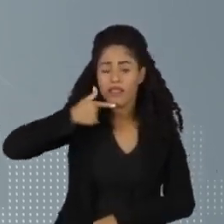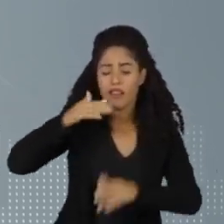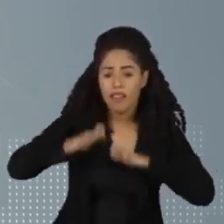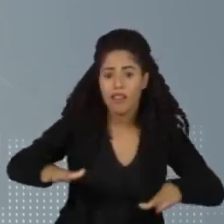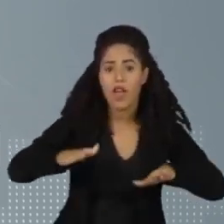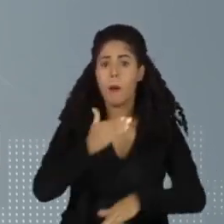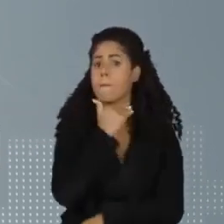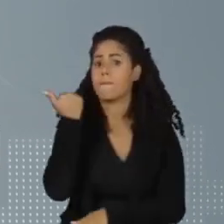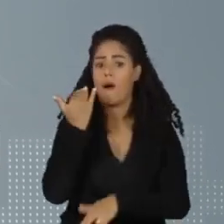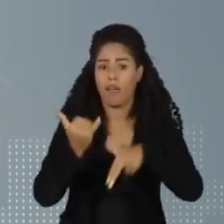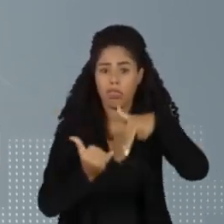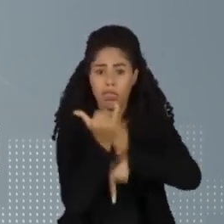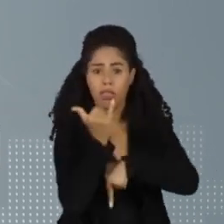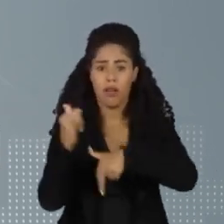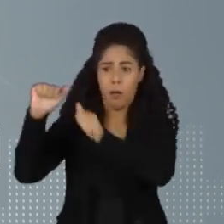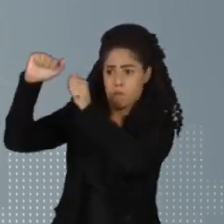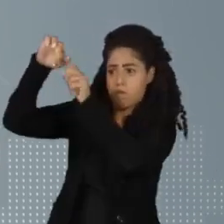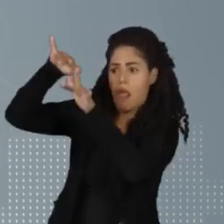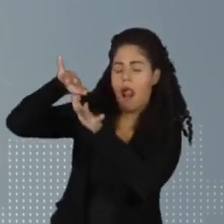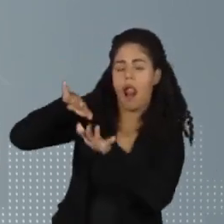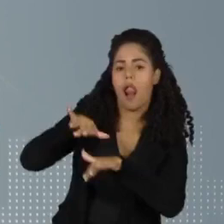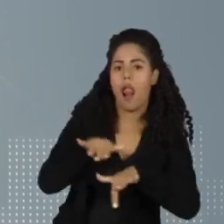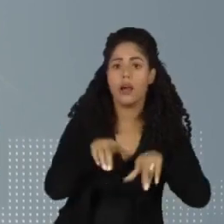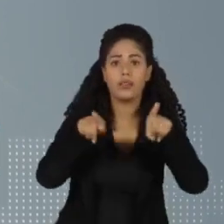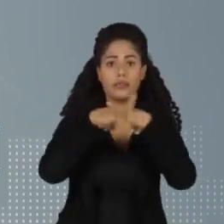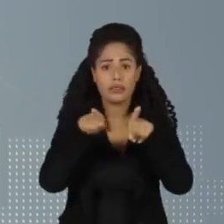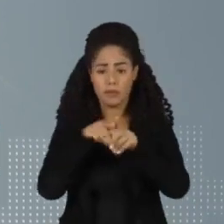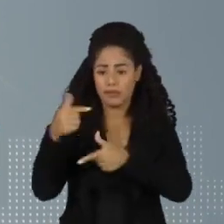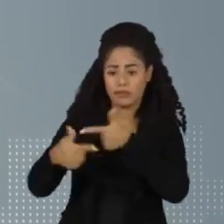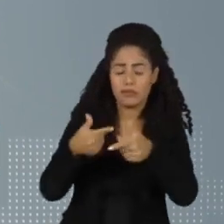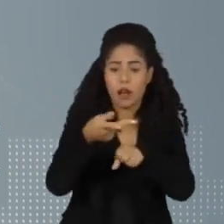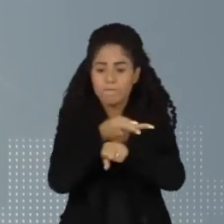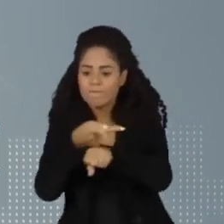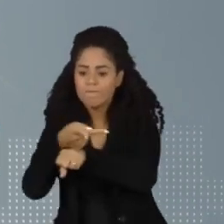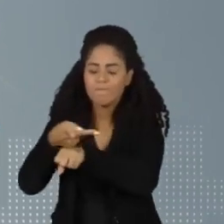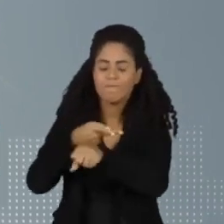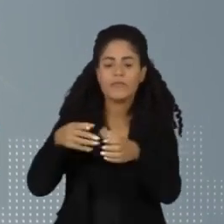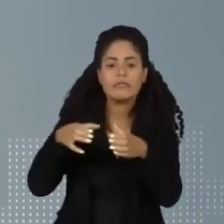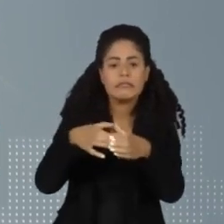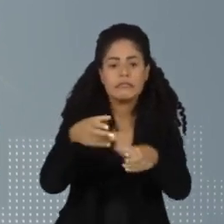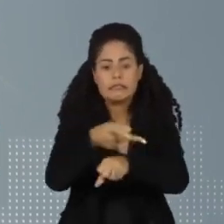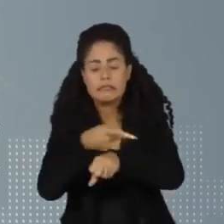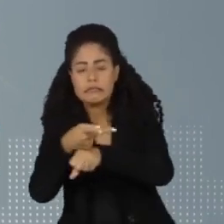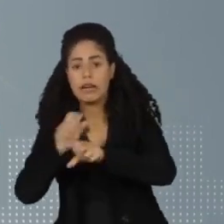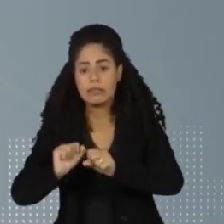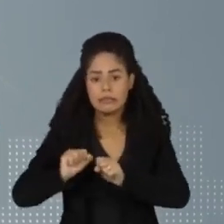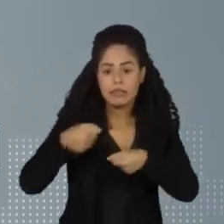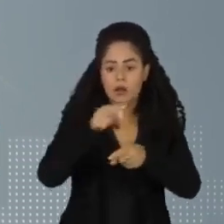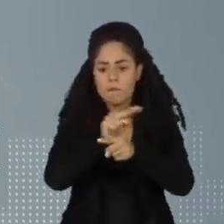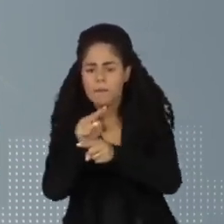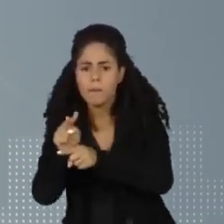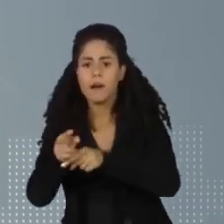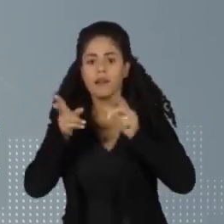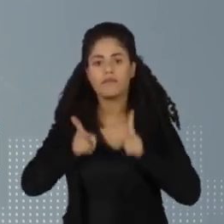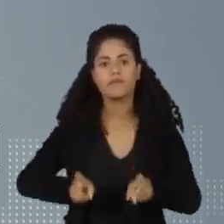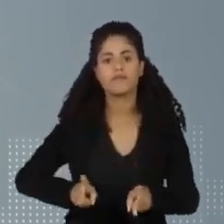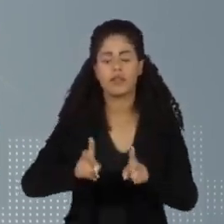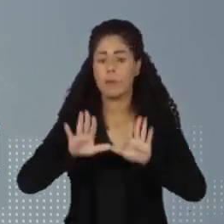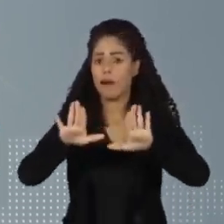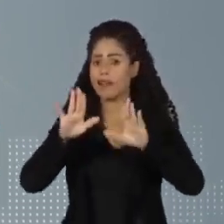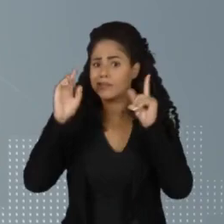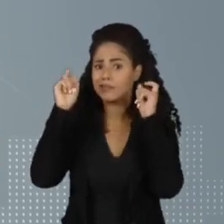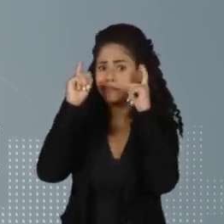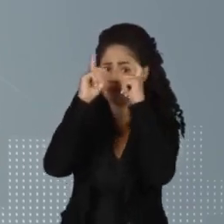morreu vítima de deslizamento. Os trabalhos da equipe de resgate e da Defesa Civil continuam. Mas há